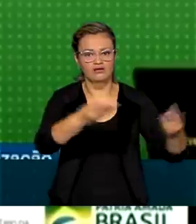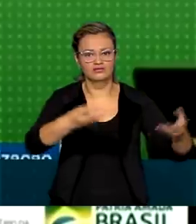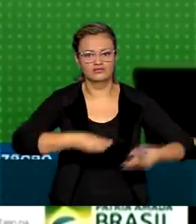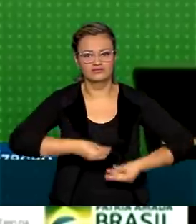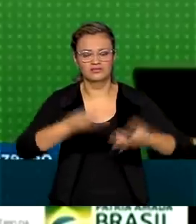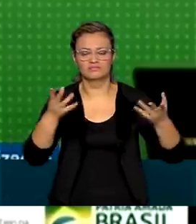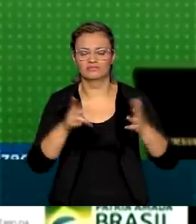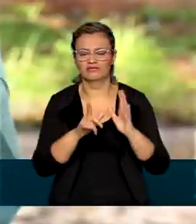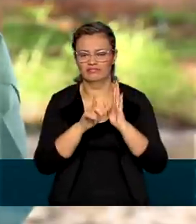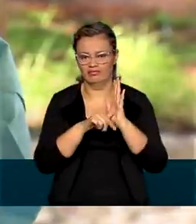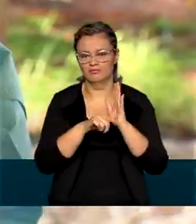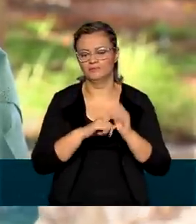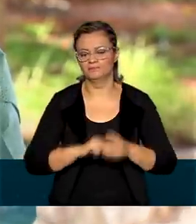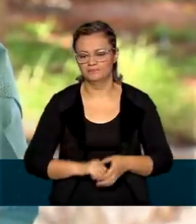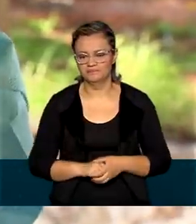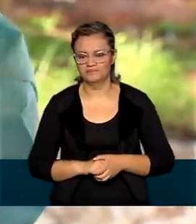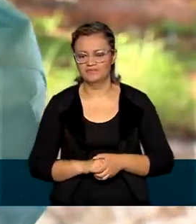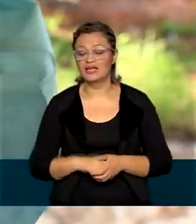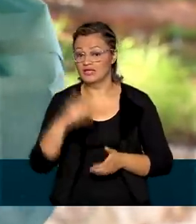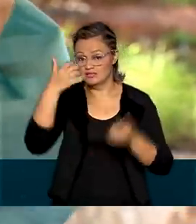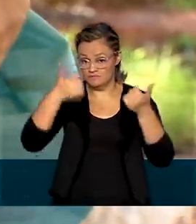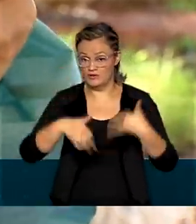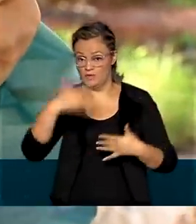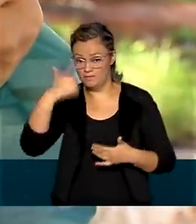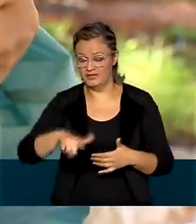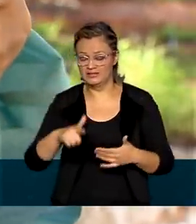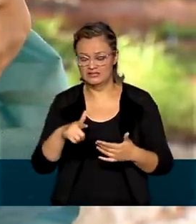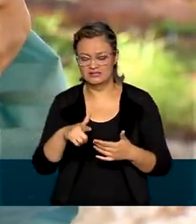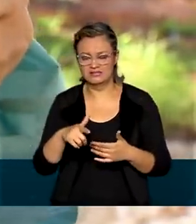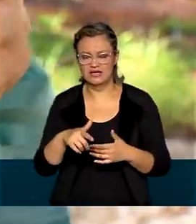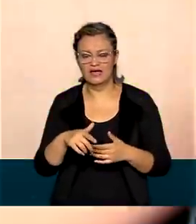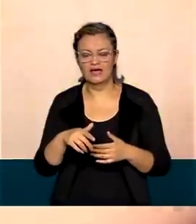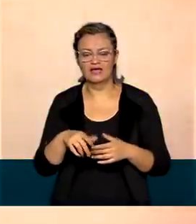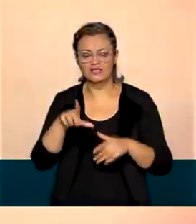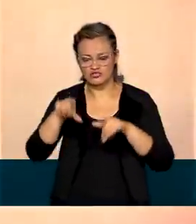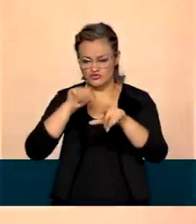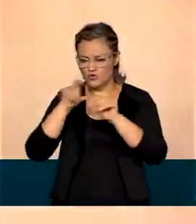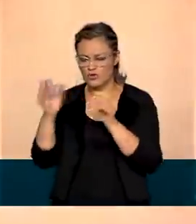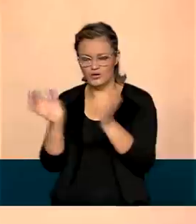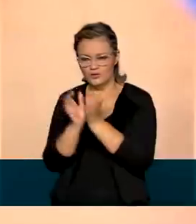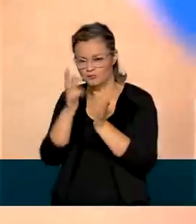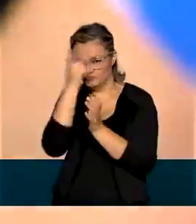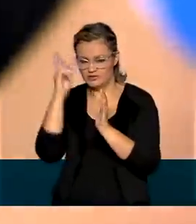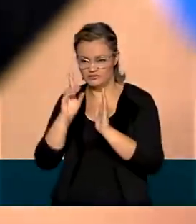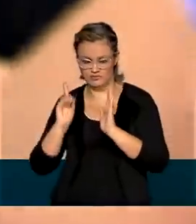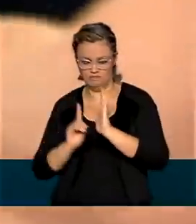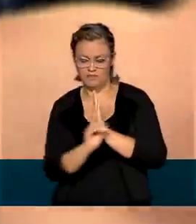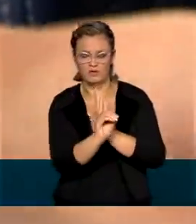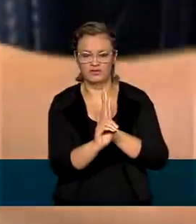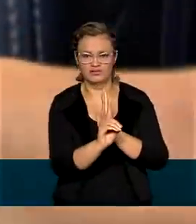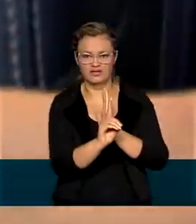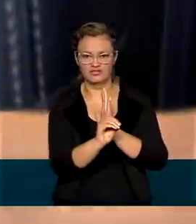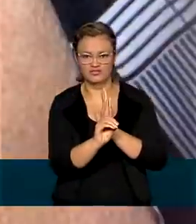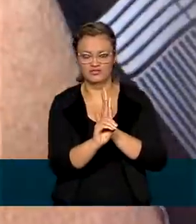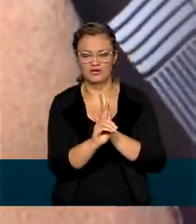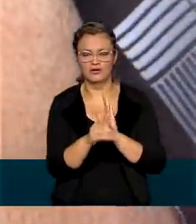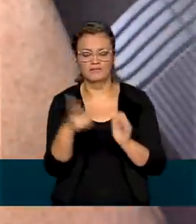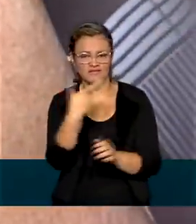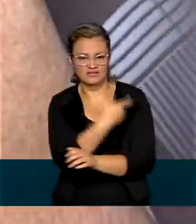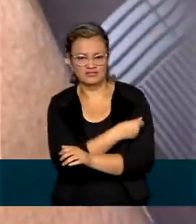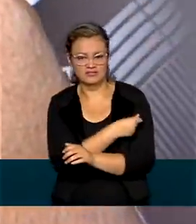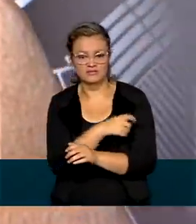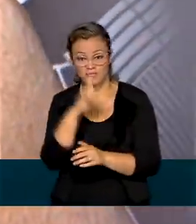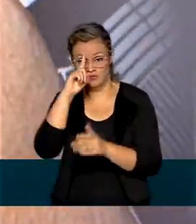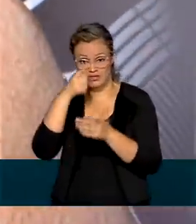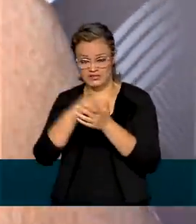para os municípios. Queiroga esclareceu que a inclusão de determinados grupos na lista de prioridades para vacinação por